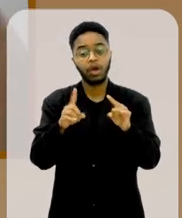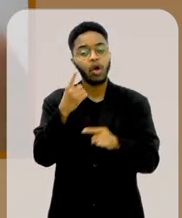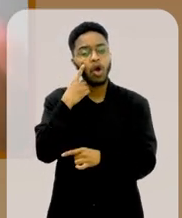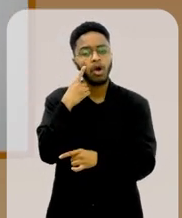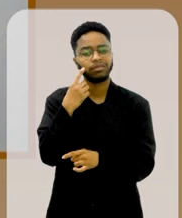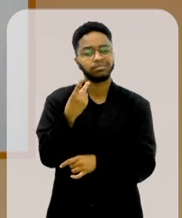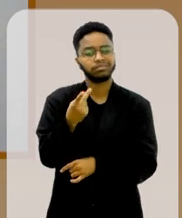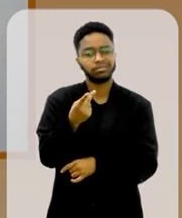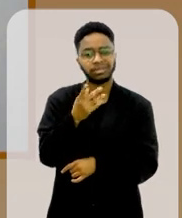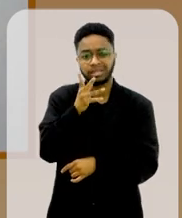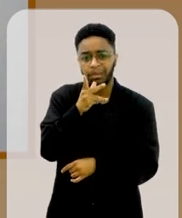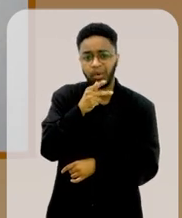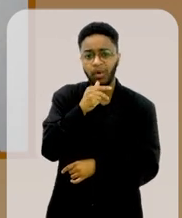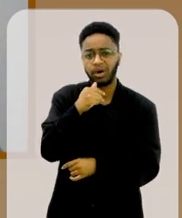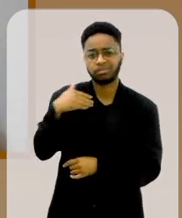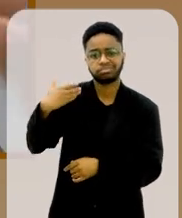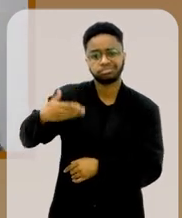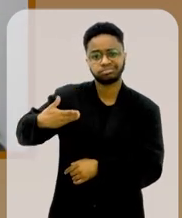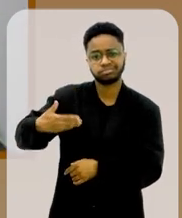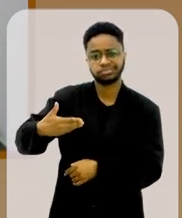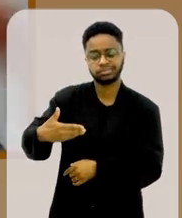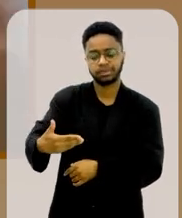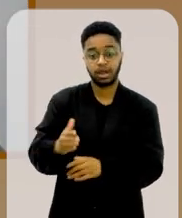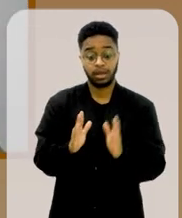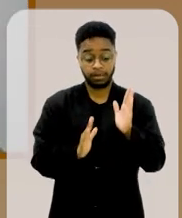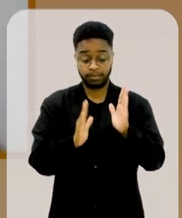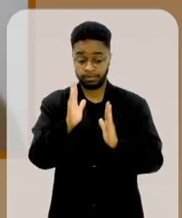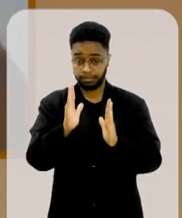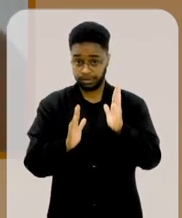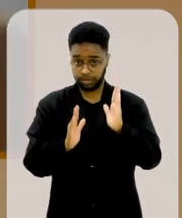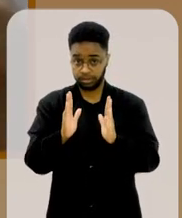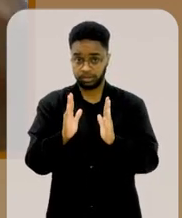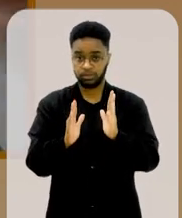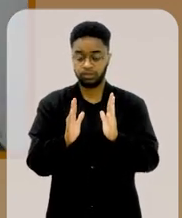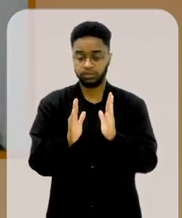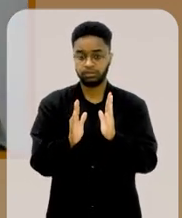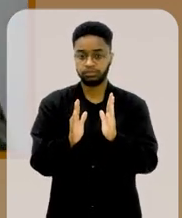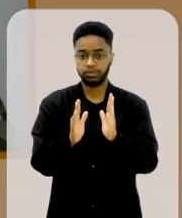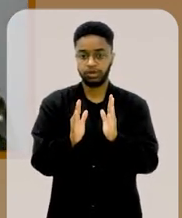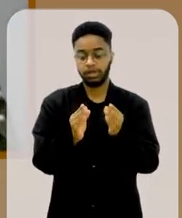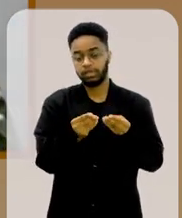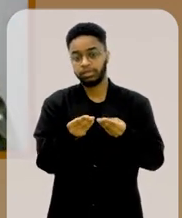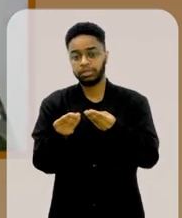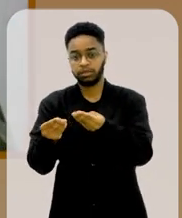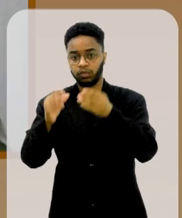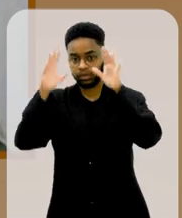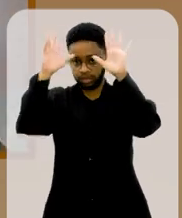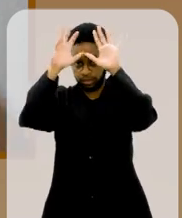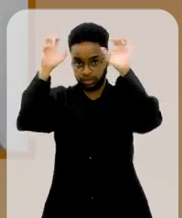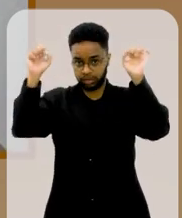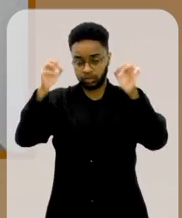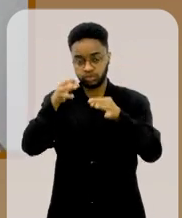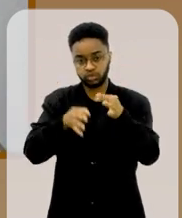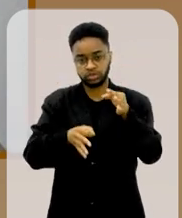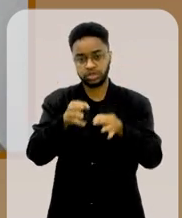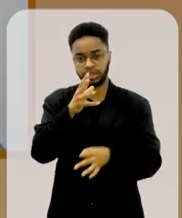a demora. Durante esse período em que entrou para o Tribunal de Justiça,